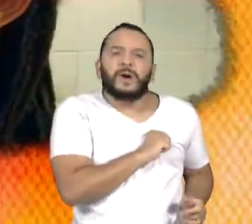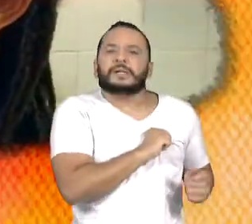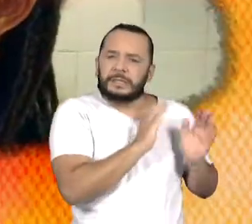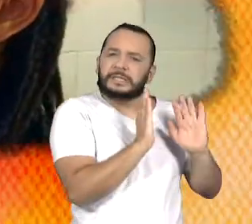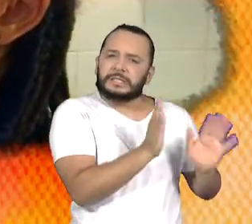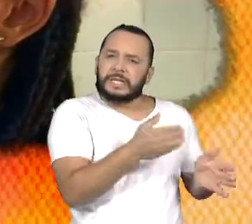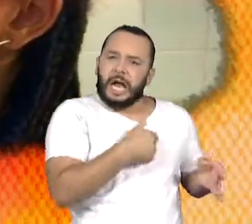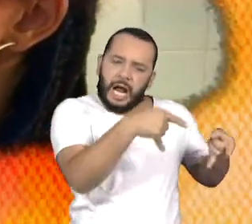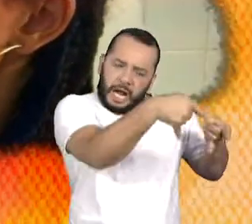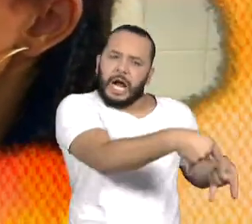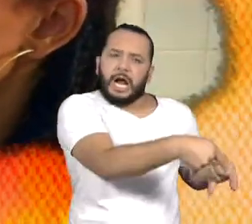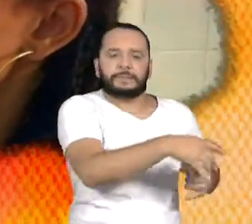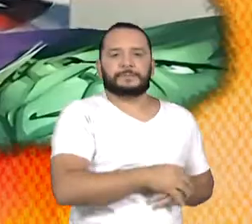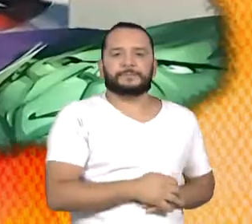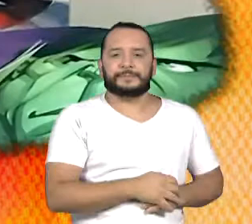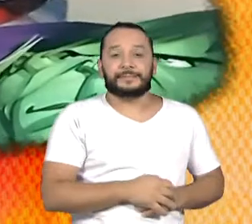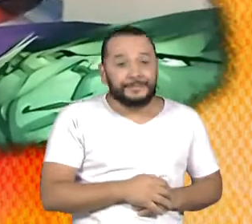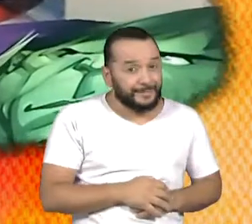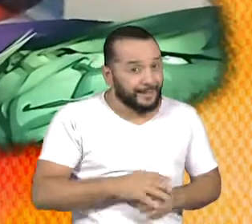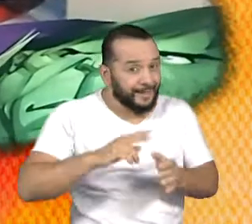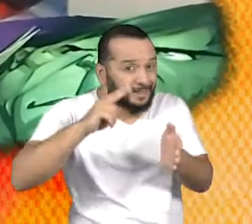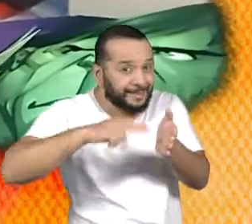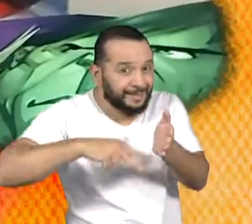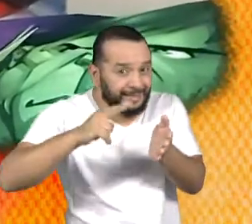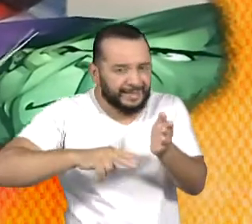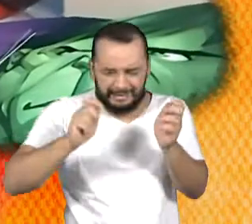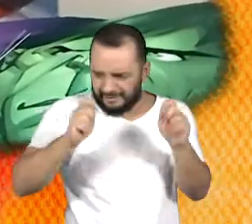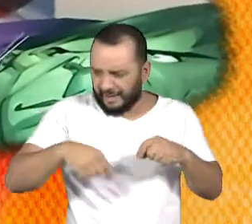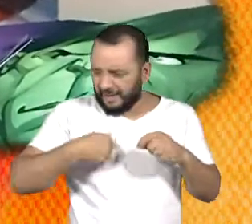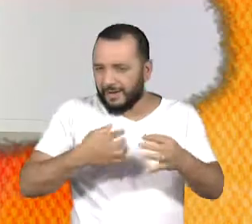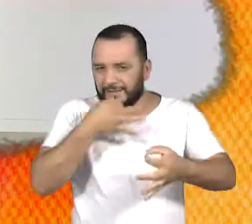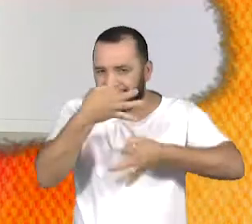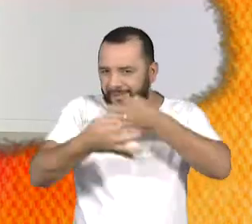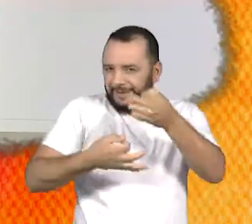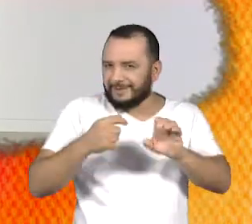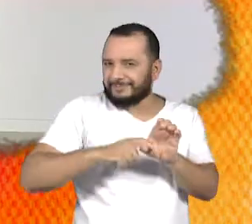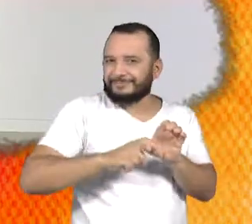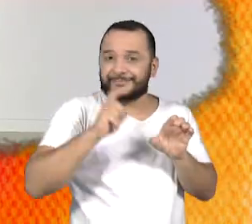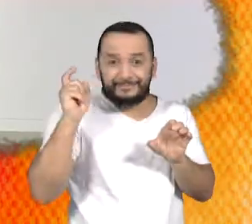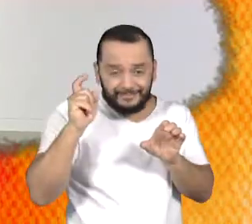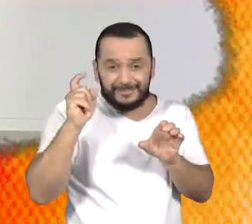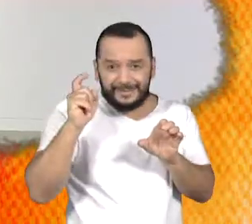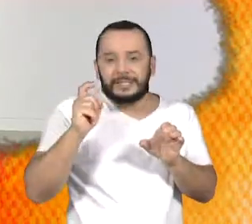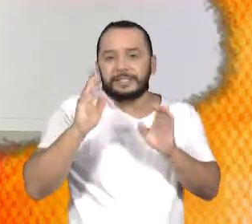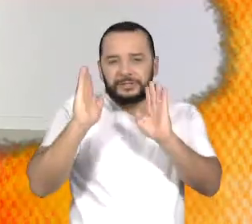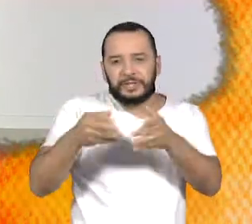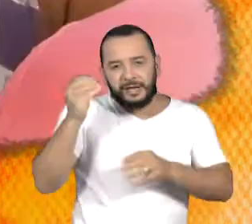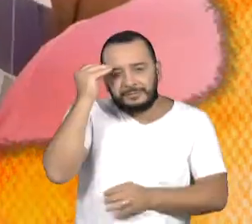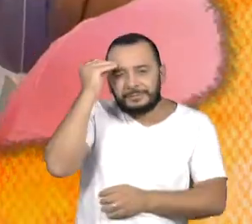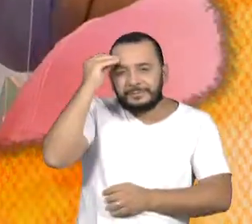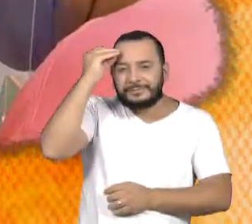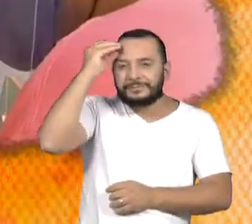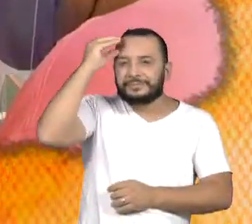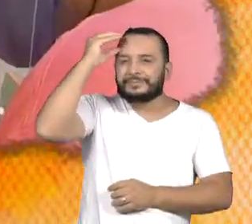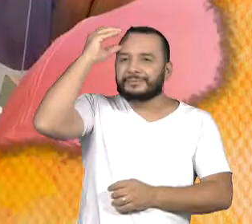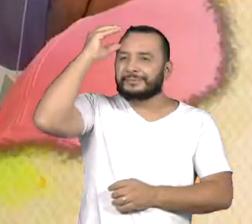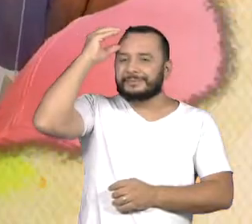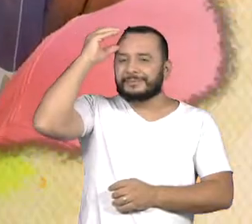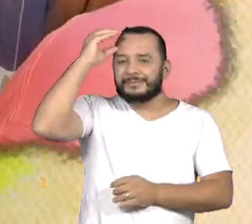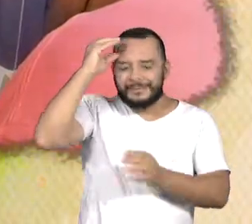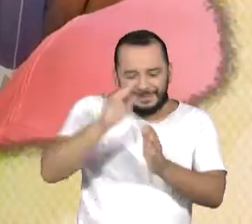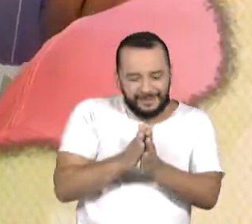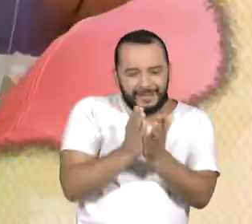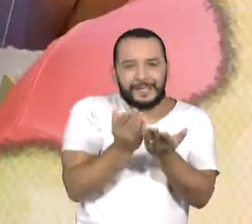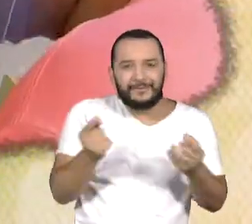Ler ajuda a formar pessoas críticas, autônomas. E lugar de formação é um lugar